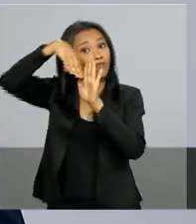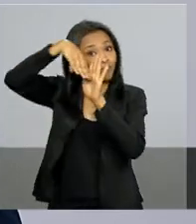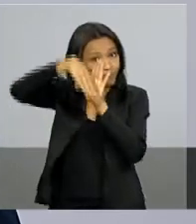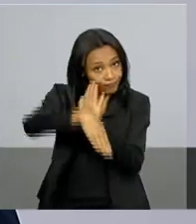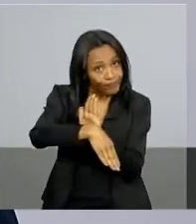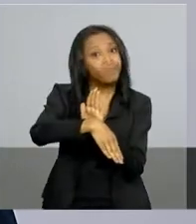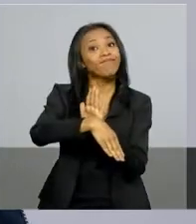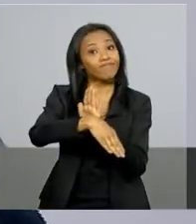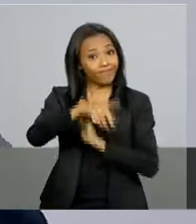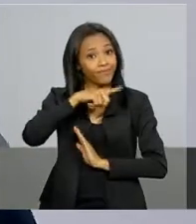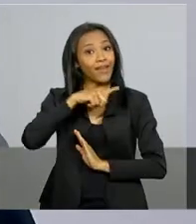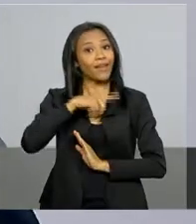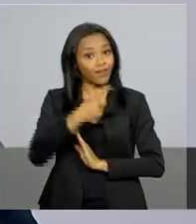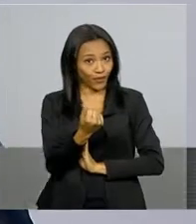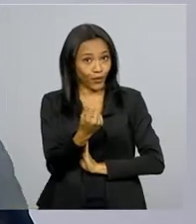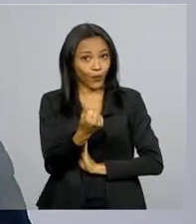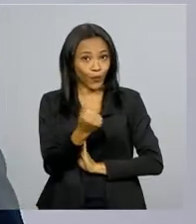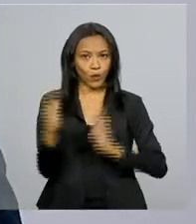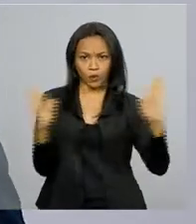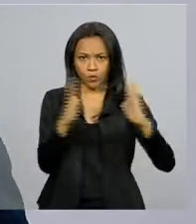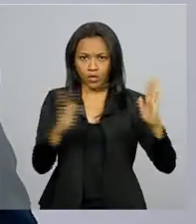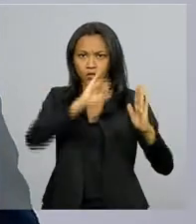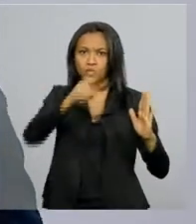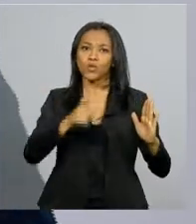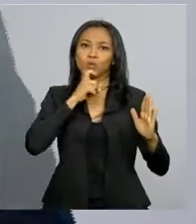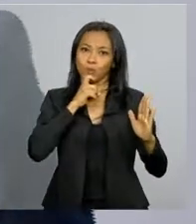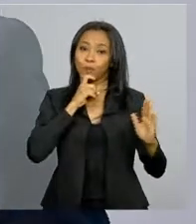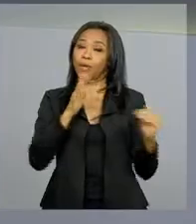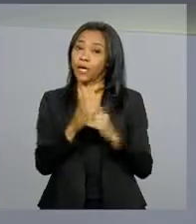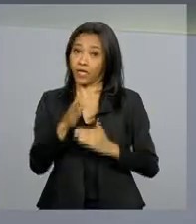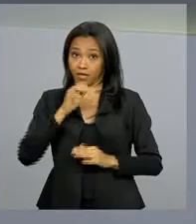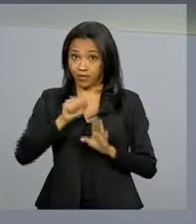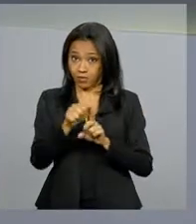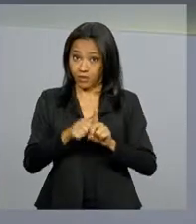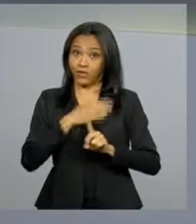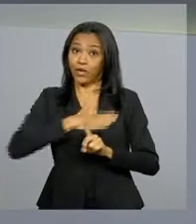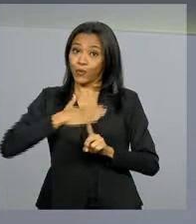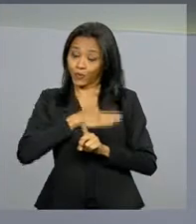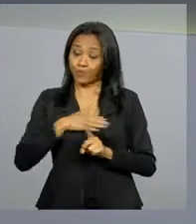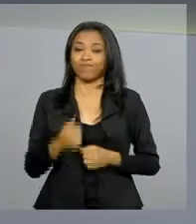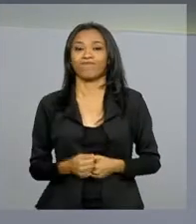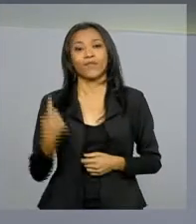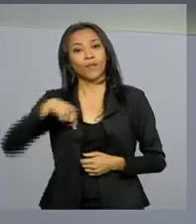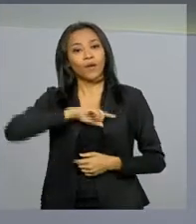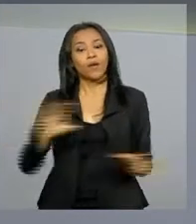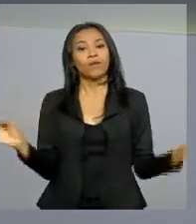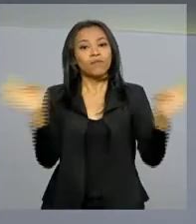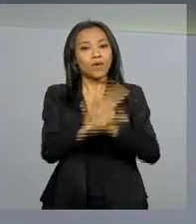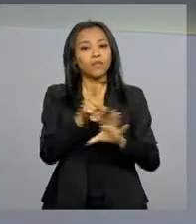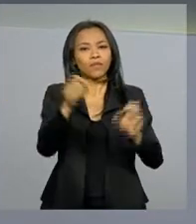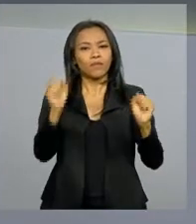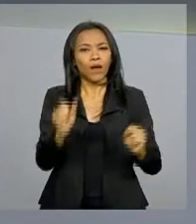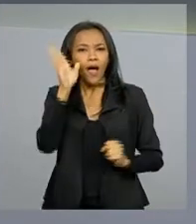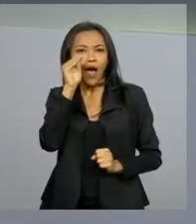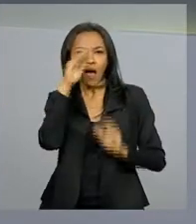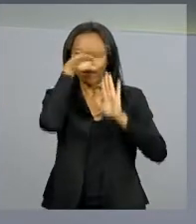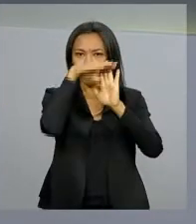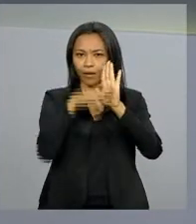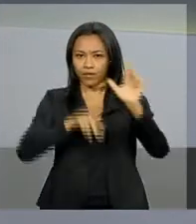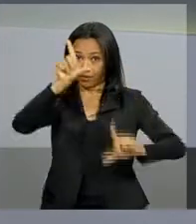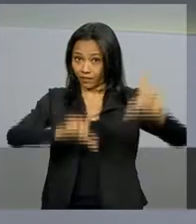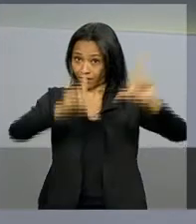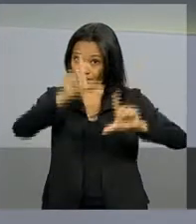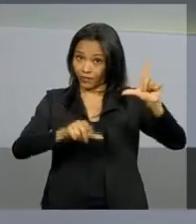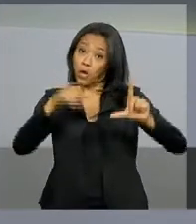seja, queda de preços, no período de julho para agosto. Nós ficamos por aqui, você acompanha agora a nossa programação ao